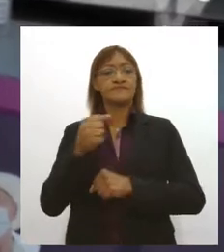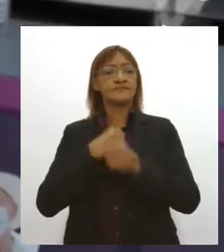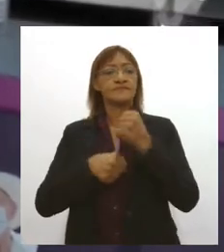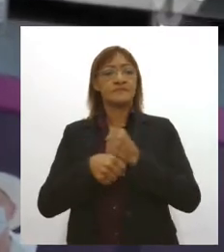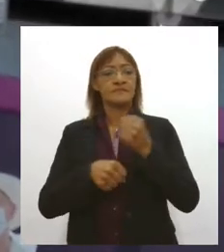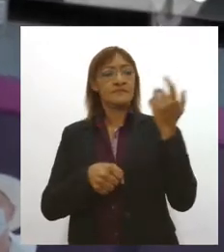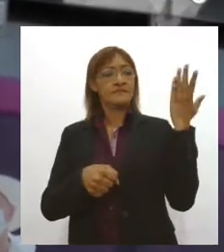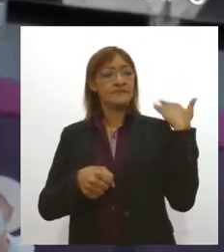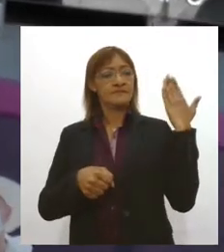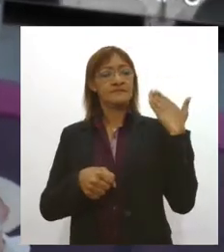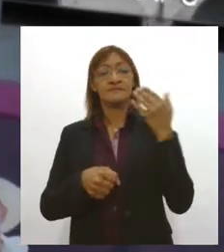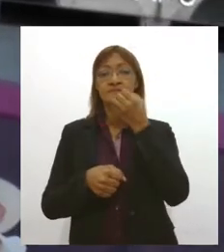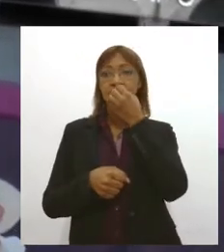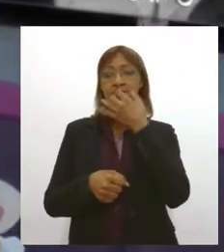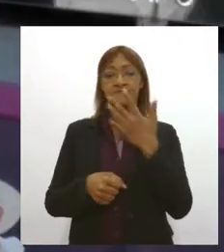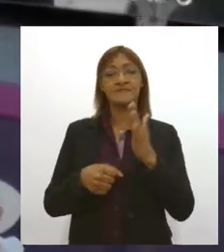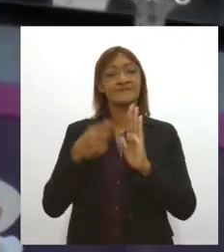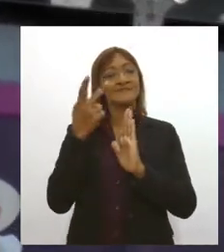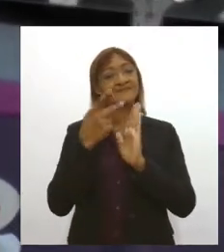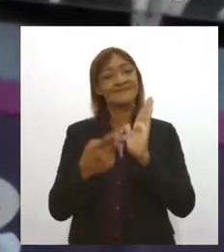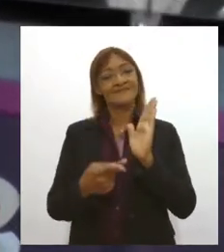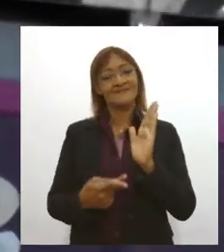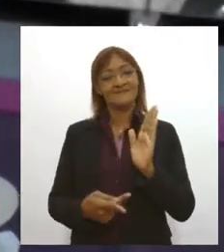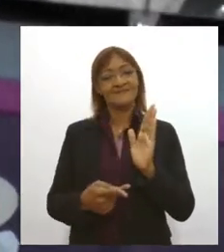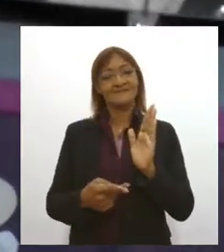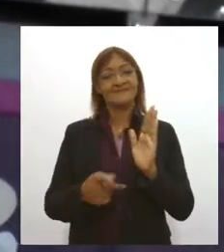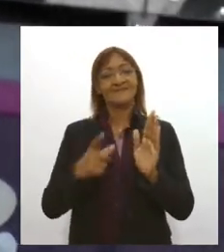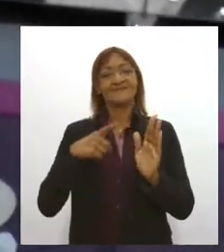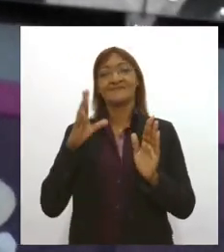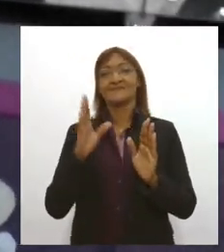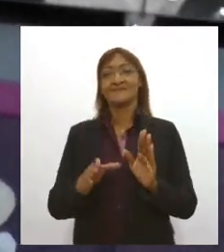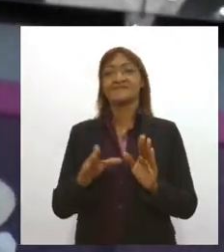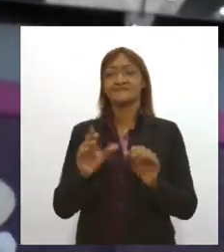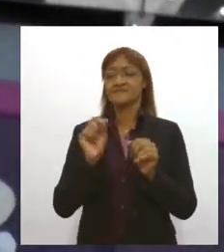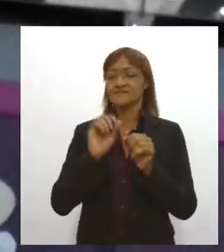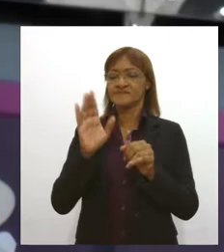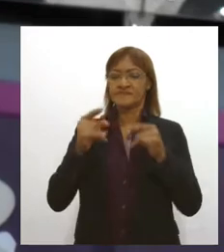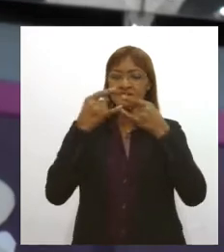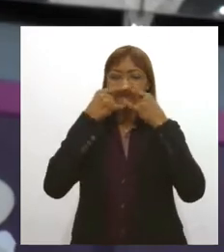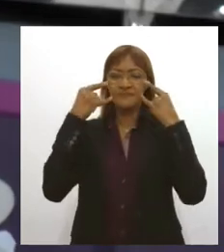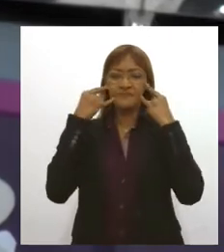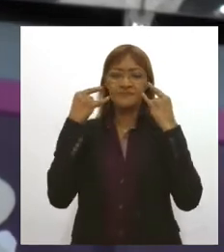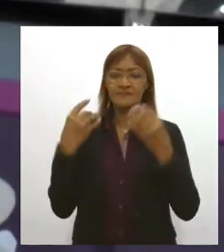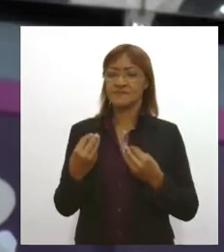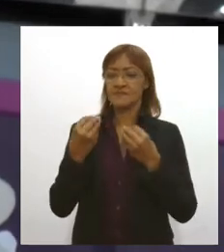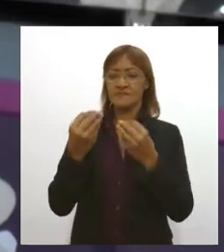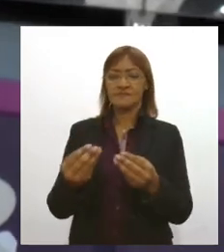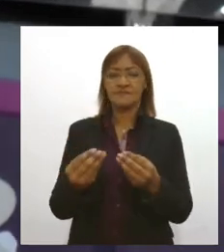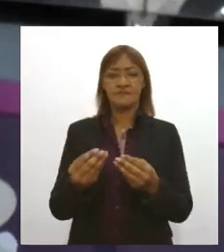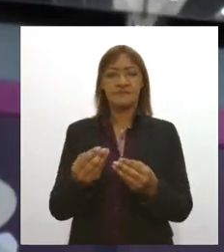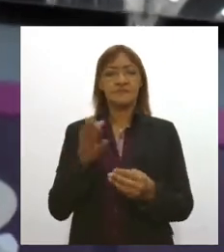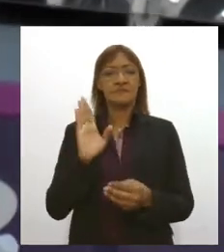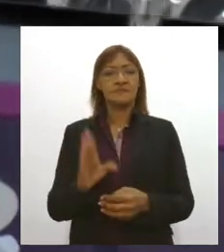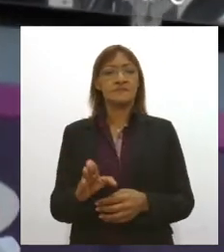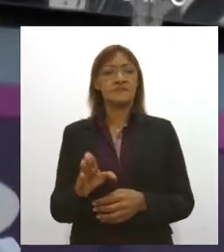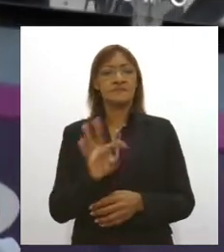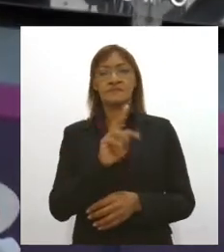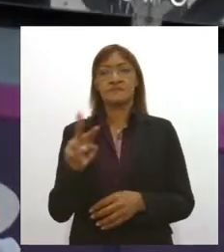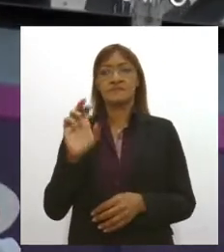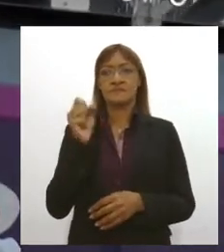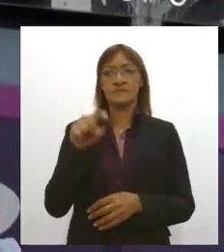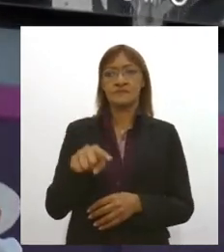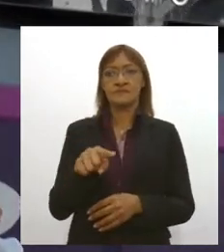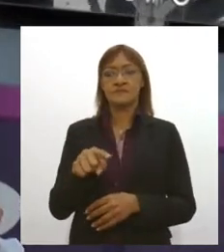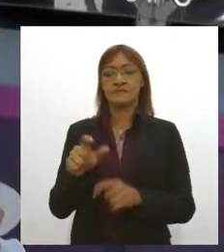efetiva, naquele projeto de confecção das máscaras em Tobias Barreto e doação aqui no Largo da Gente Sergipana, em vários locais do